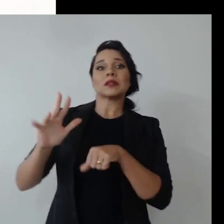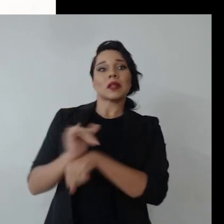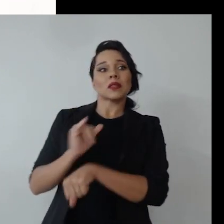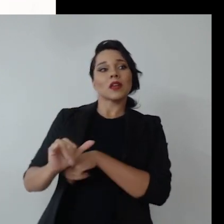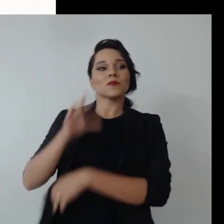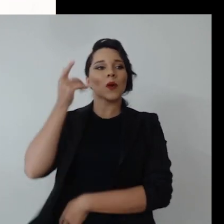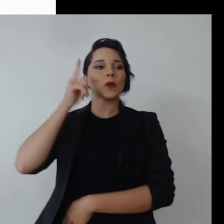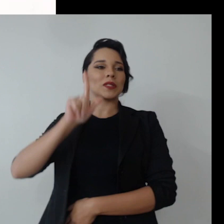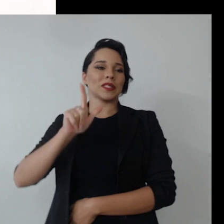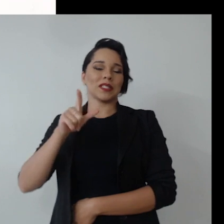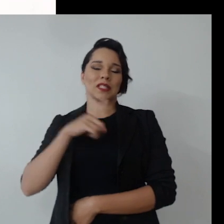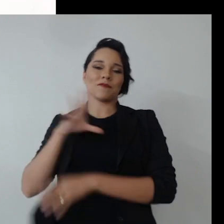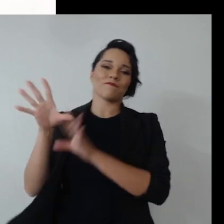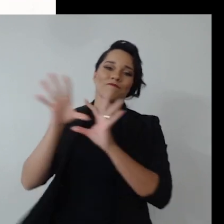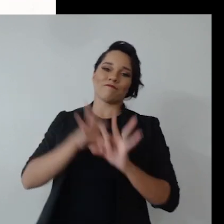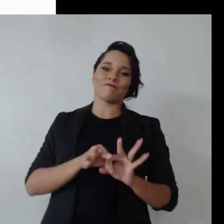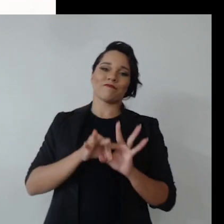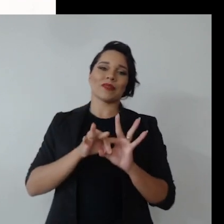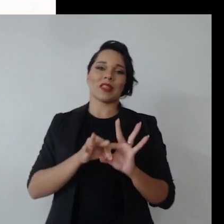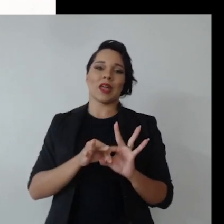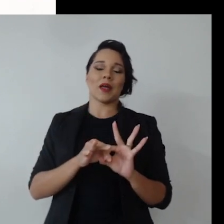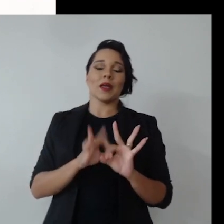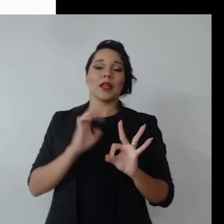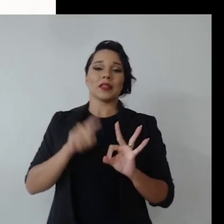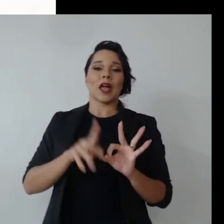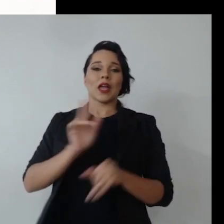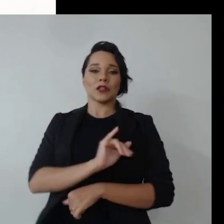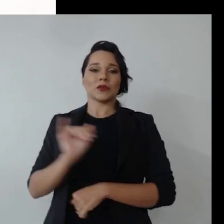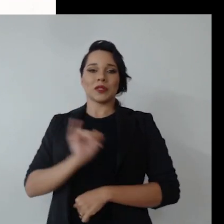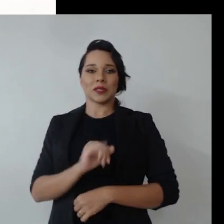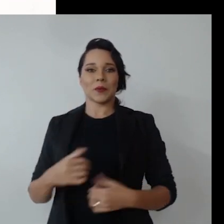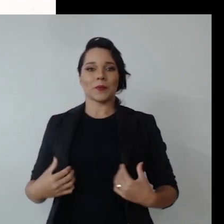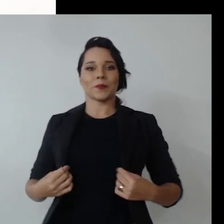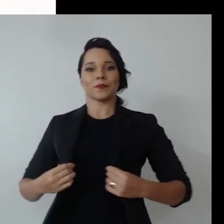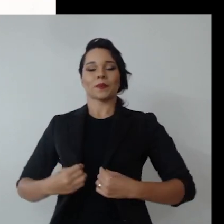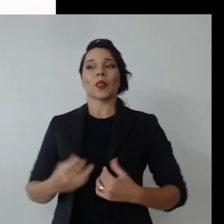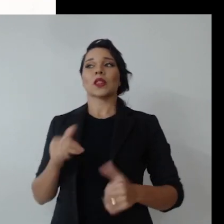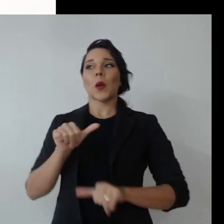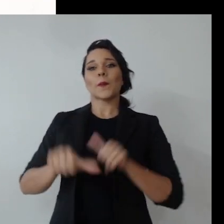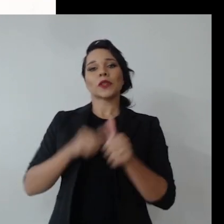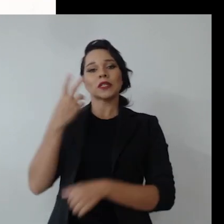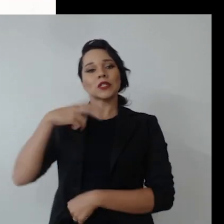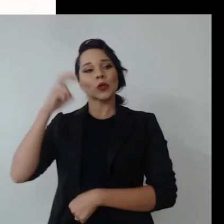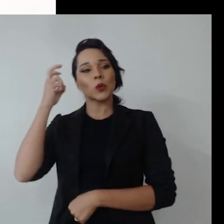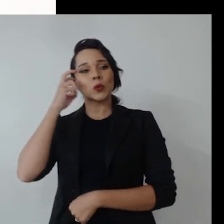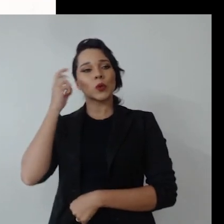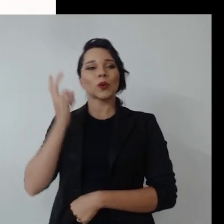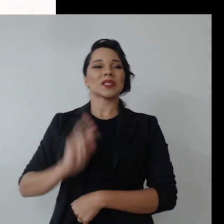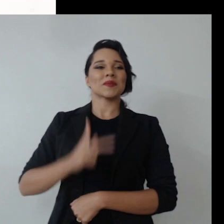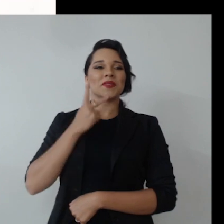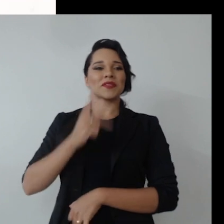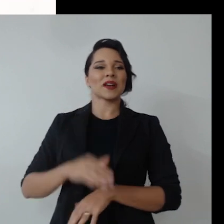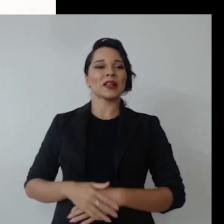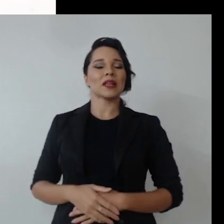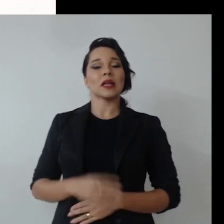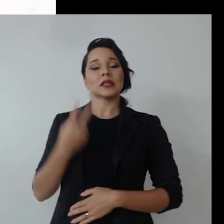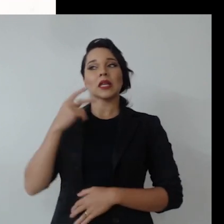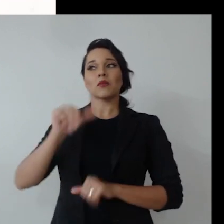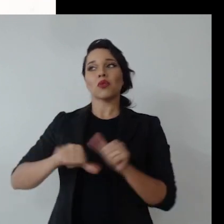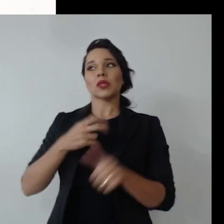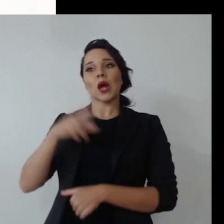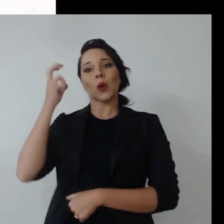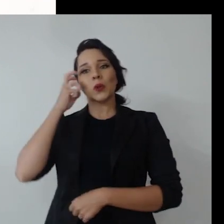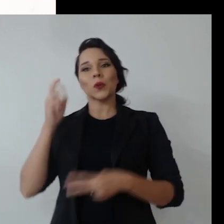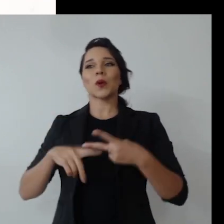mais estratégico para poder ele entrar nas capilaridades da instituição, né? A mudança de cultura, A sempre fala isso, né? Precisa mudar a